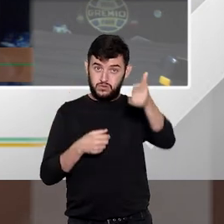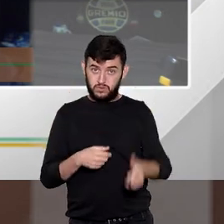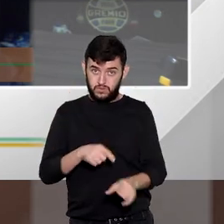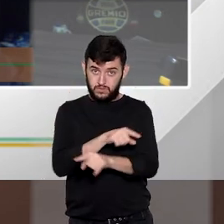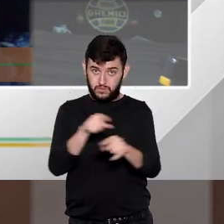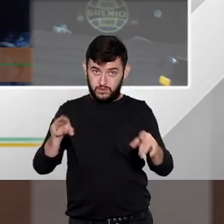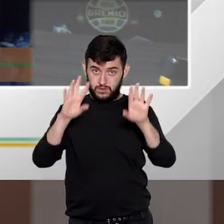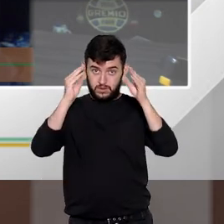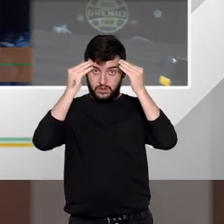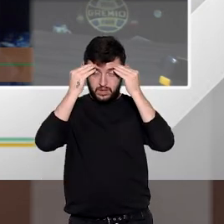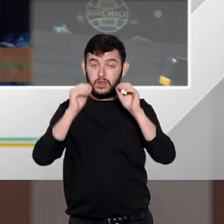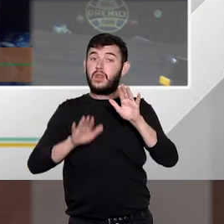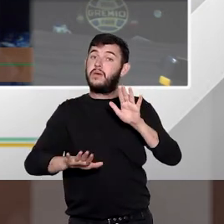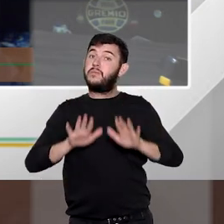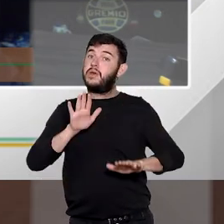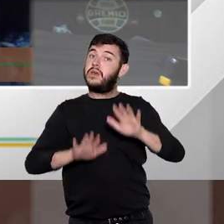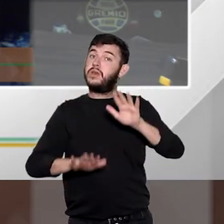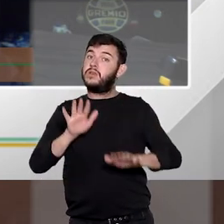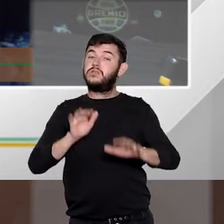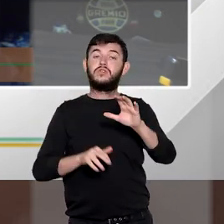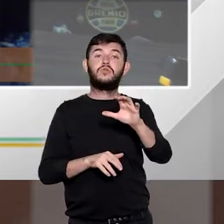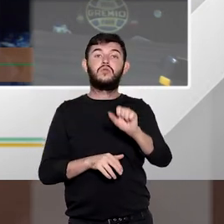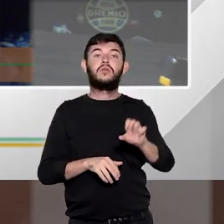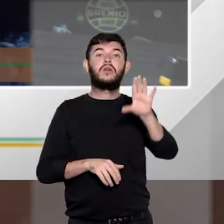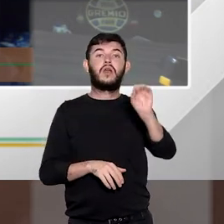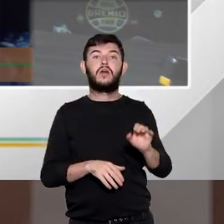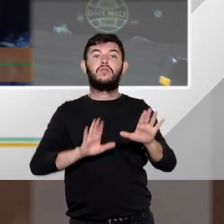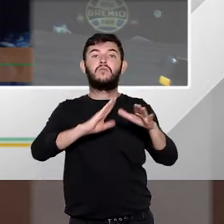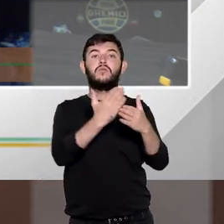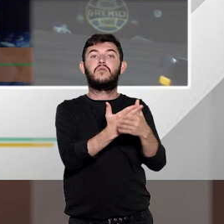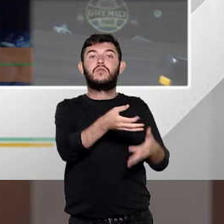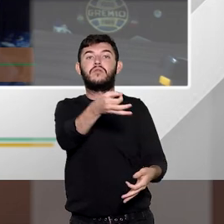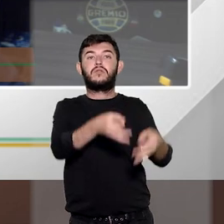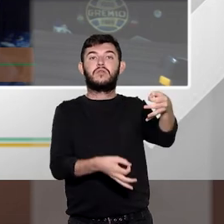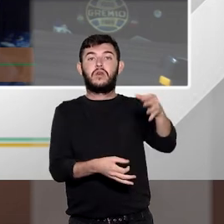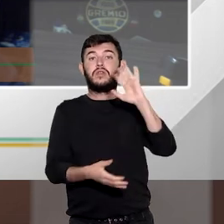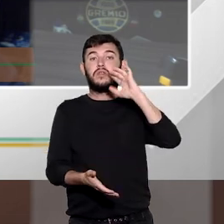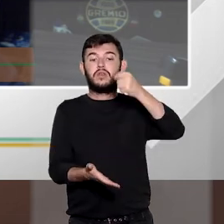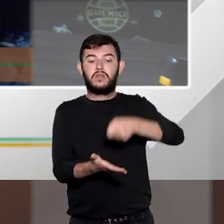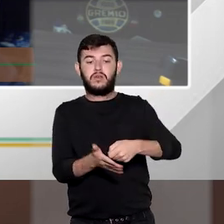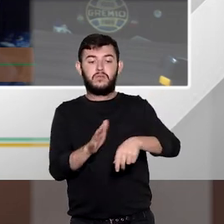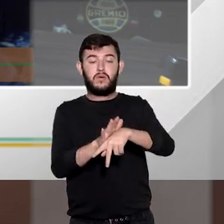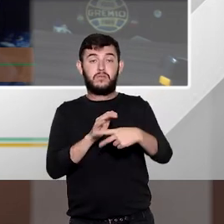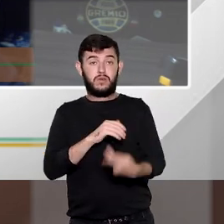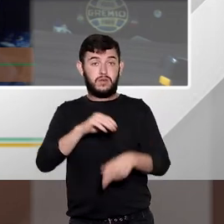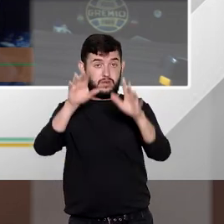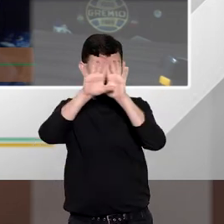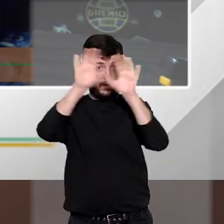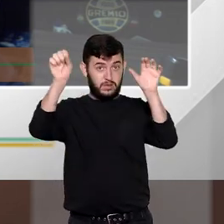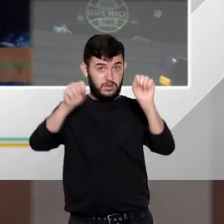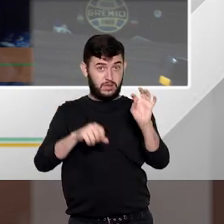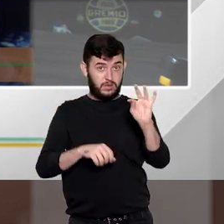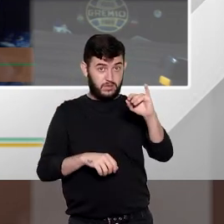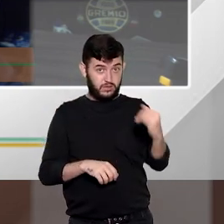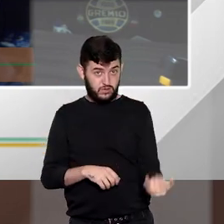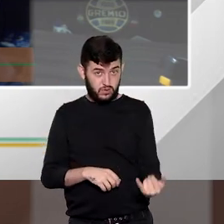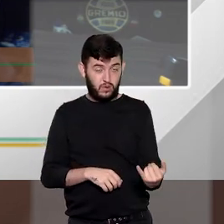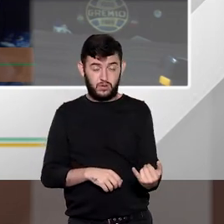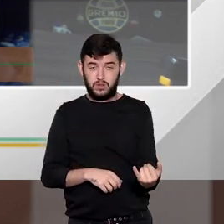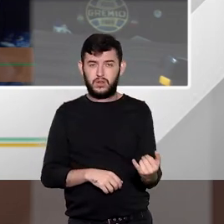depende do caso concreto há várias decisões do STJ diria que a maioria em que um